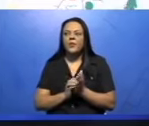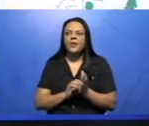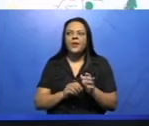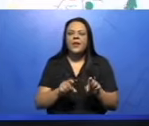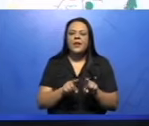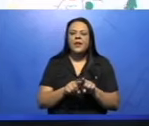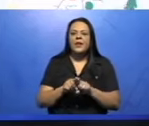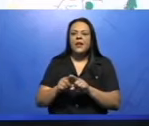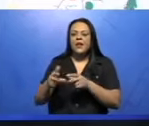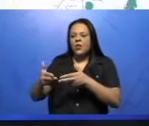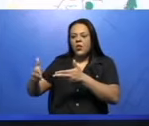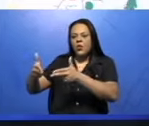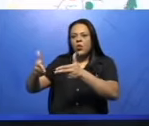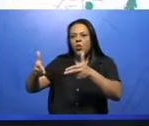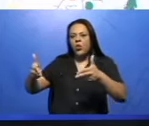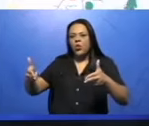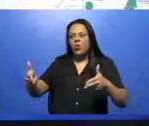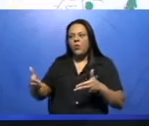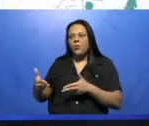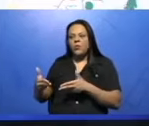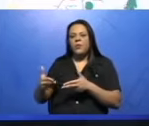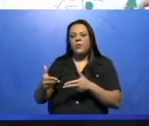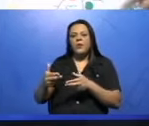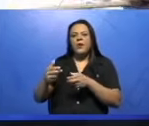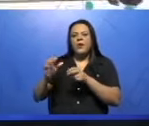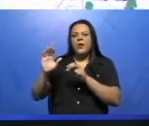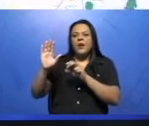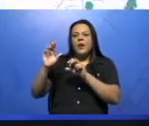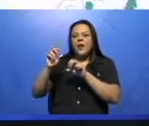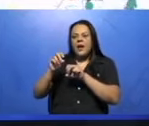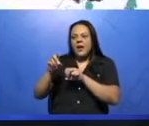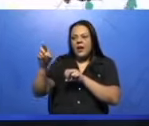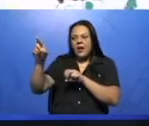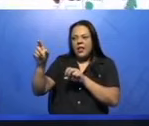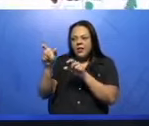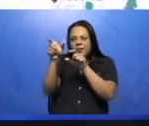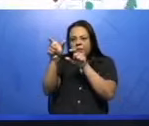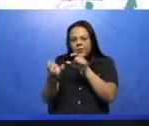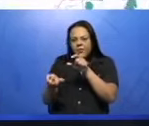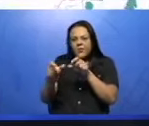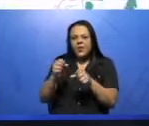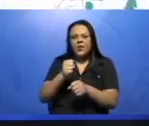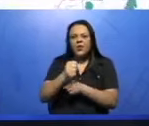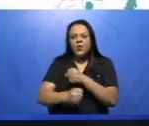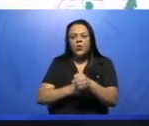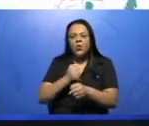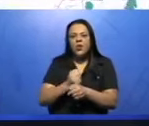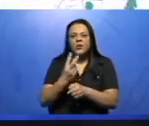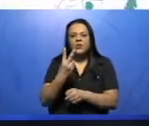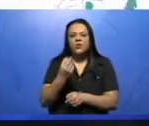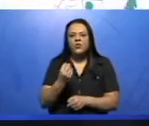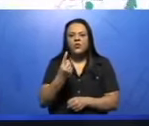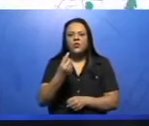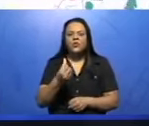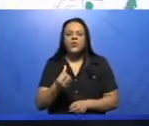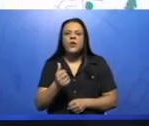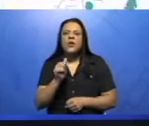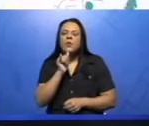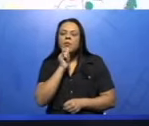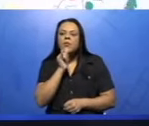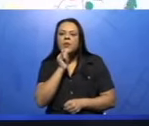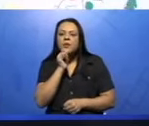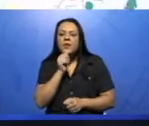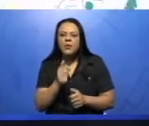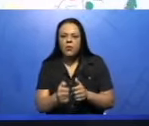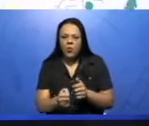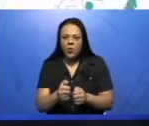do continente africano no ano de 2016. De acordo com a legenda, por exemplo, amendoim, nós podemos verificar as áreas em